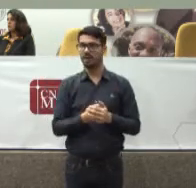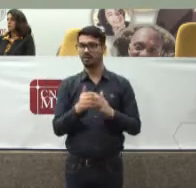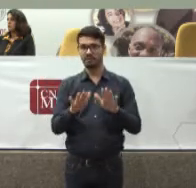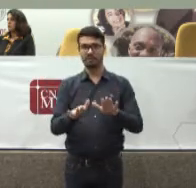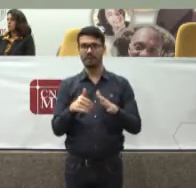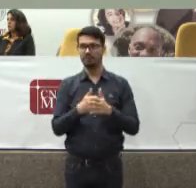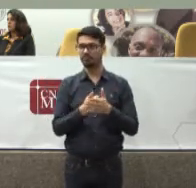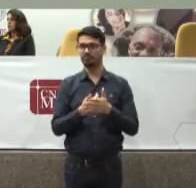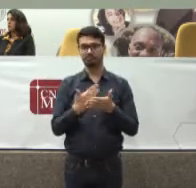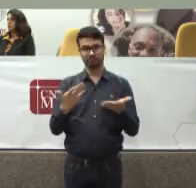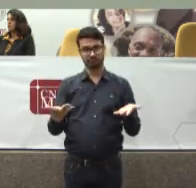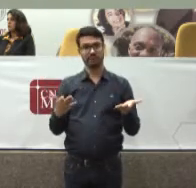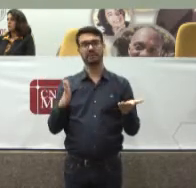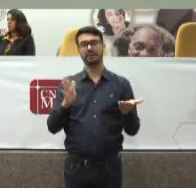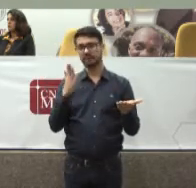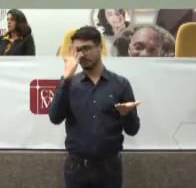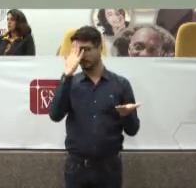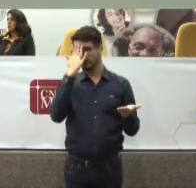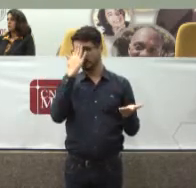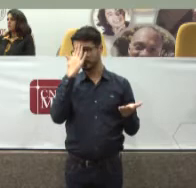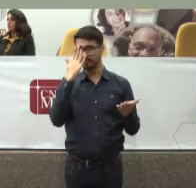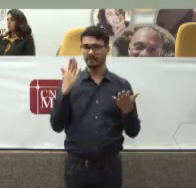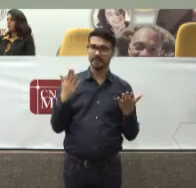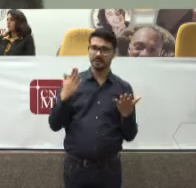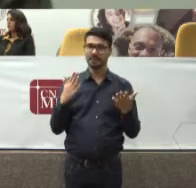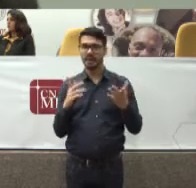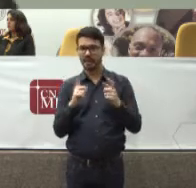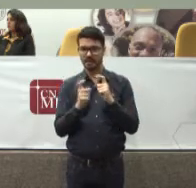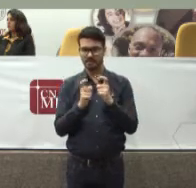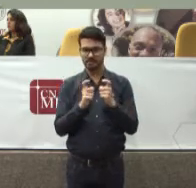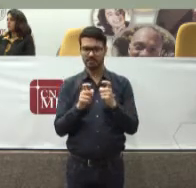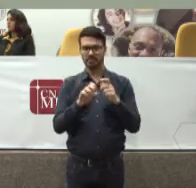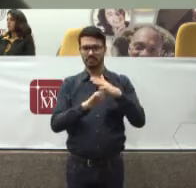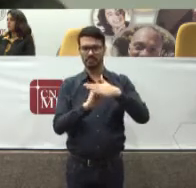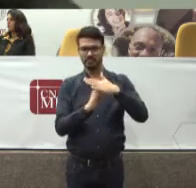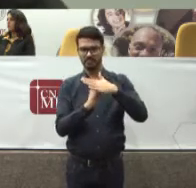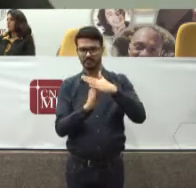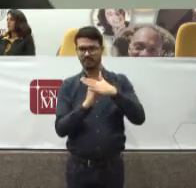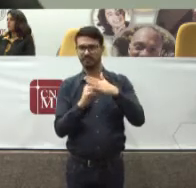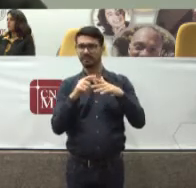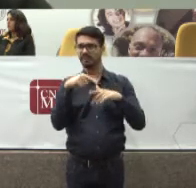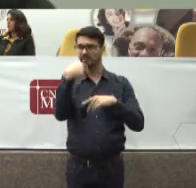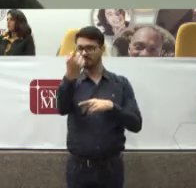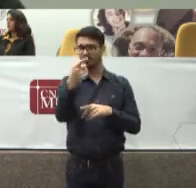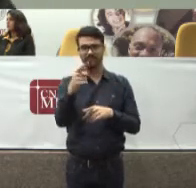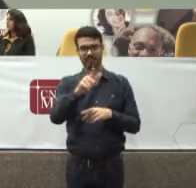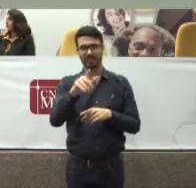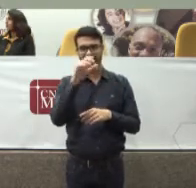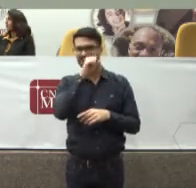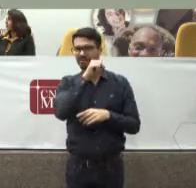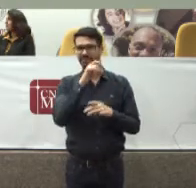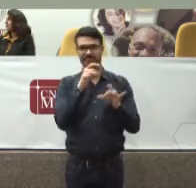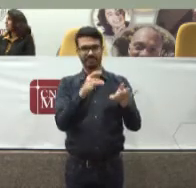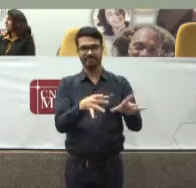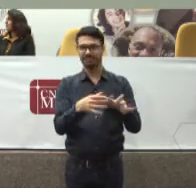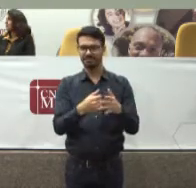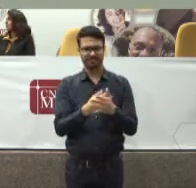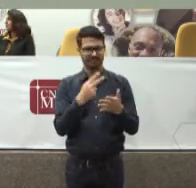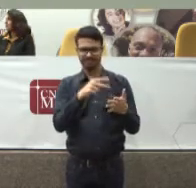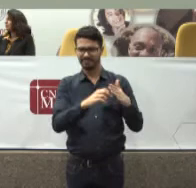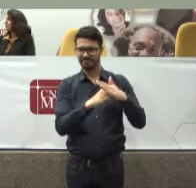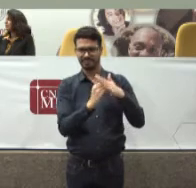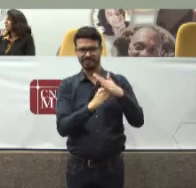Atuariais Embora tenha feito Um pouquinho De administração De empresa Mas logo Abandonei o curso Porque vi que não Era a minha praia